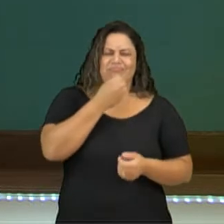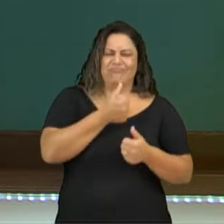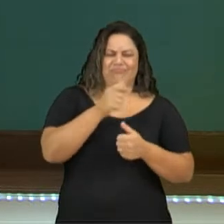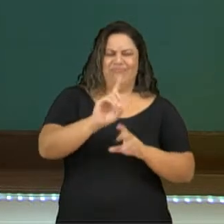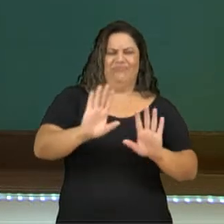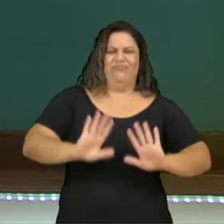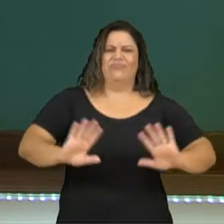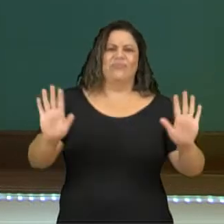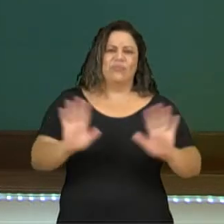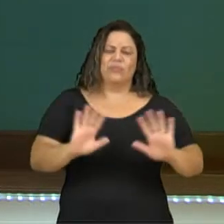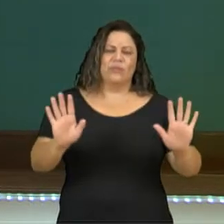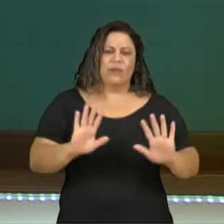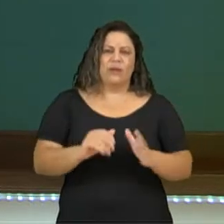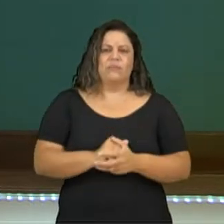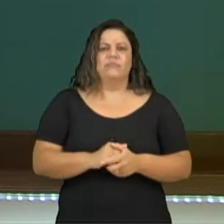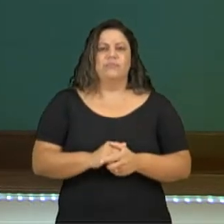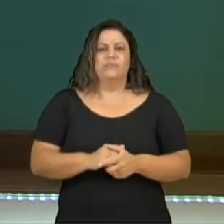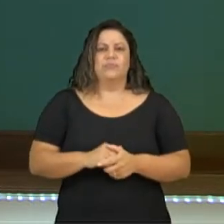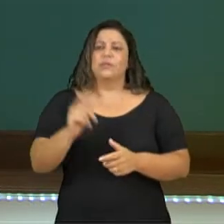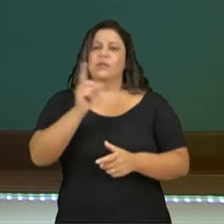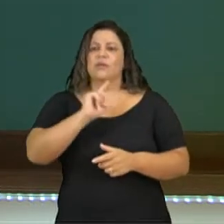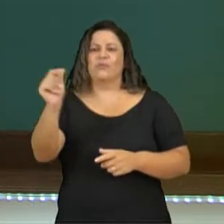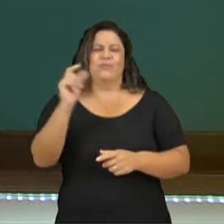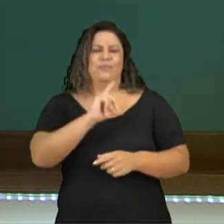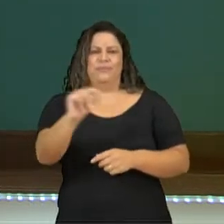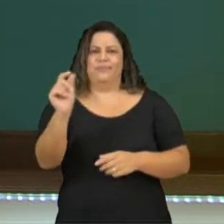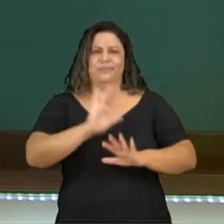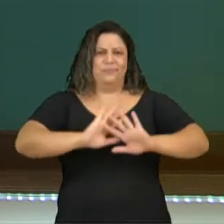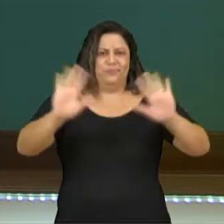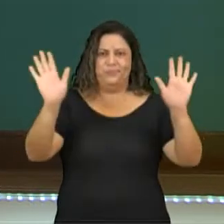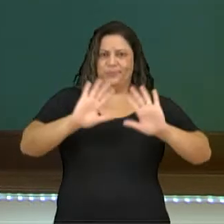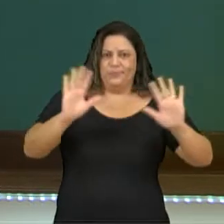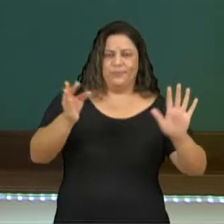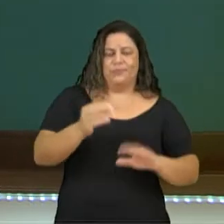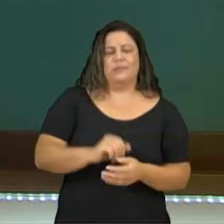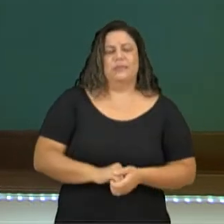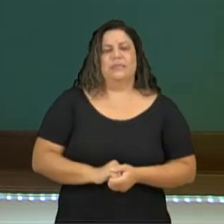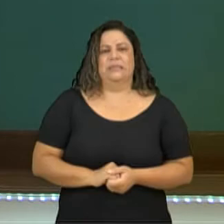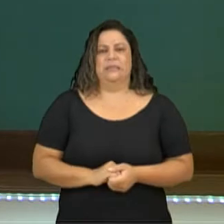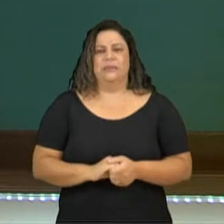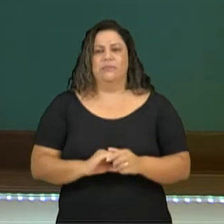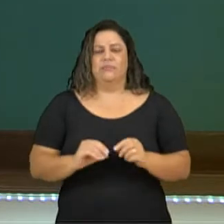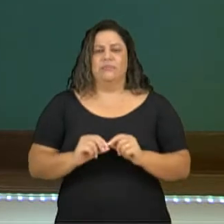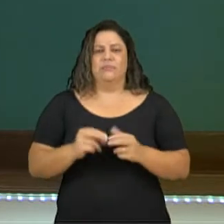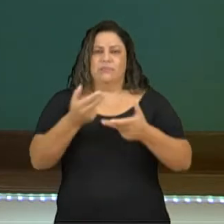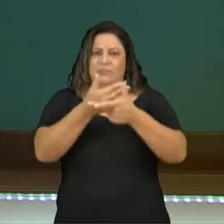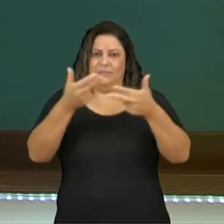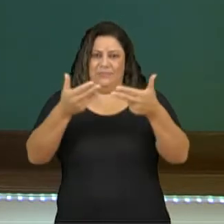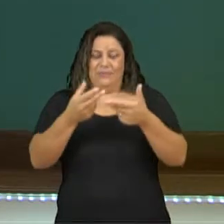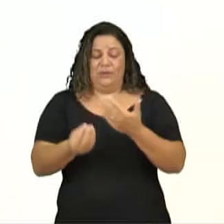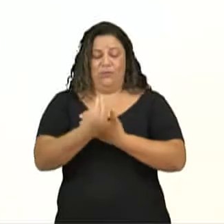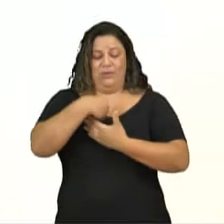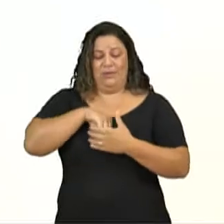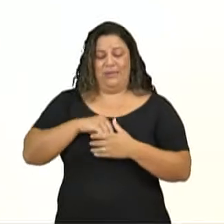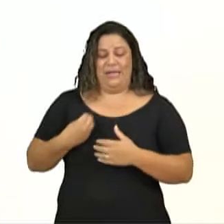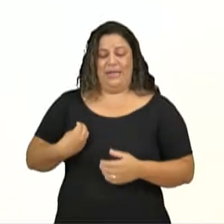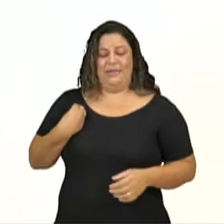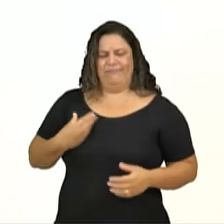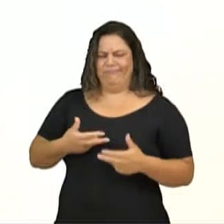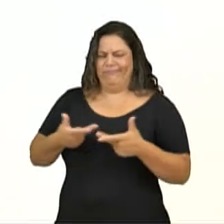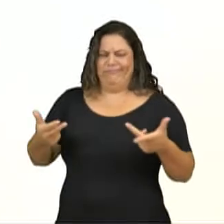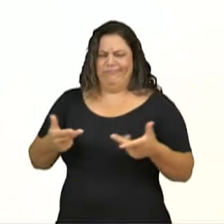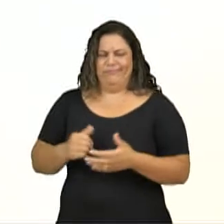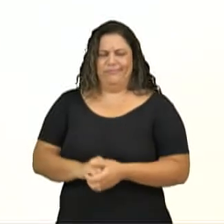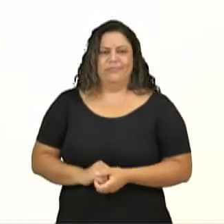delas. Saia disso. Não dê chance para essas coisas entrarem na sua vida. Vamos ver aqui